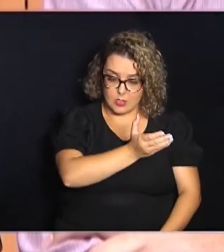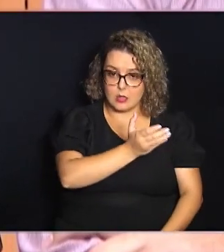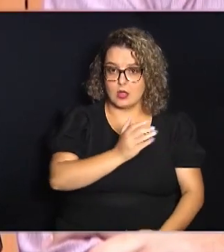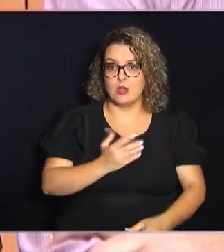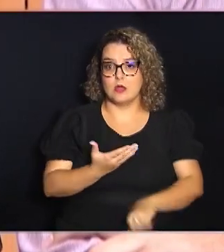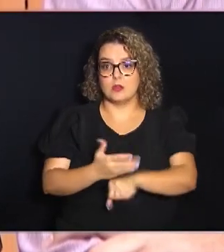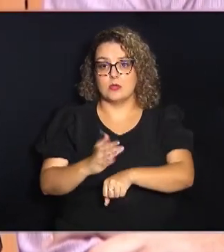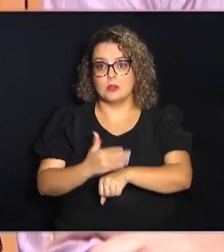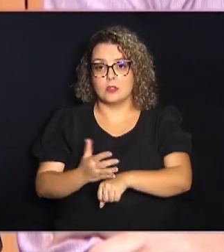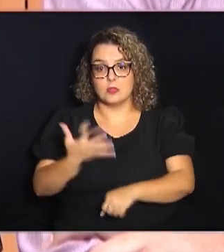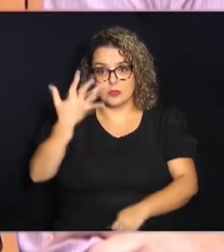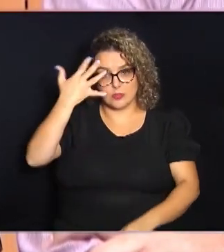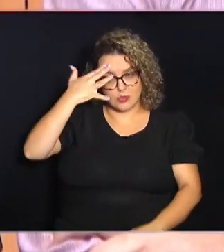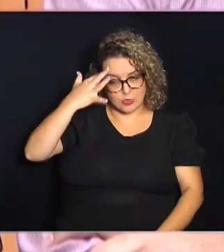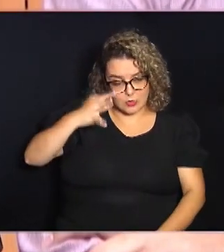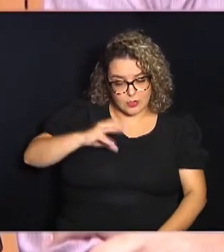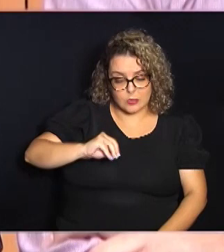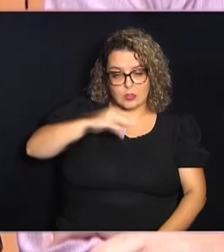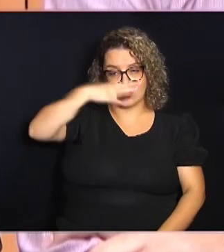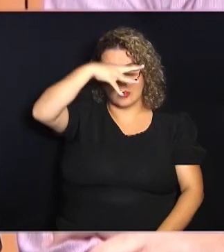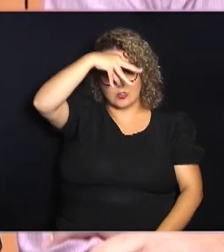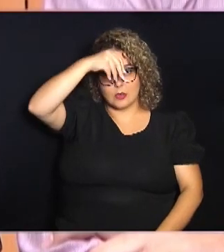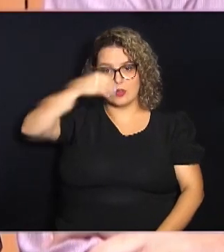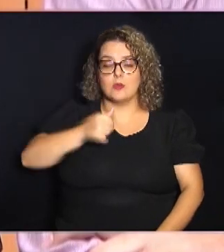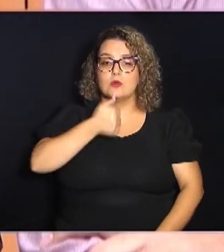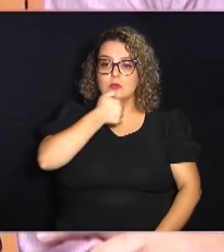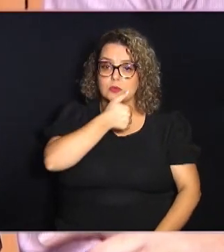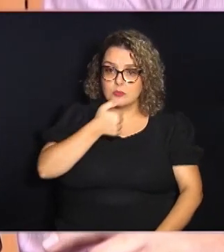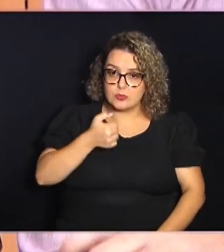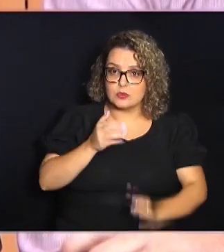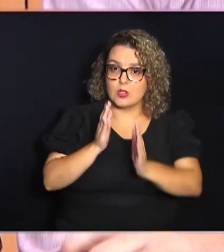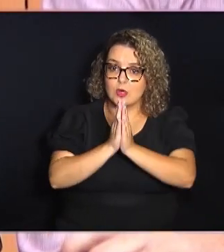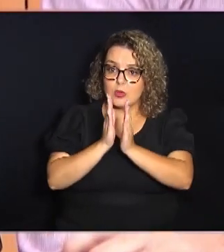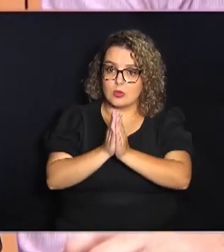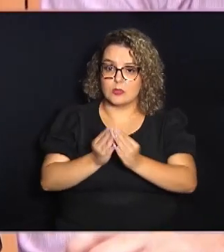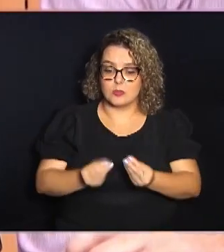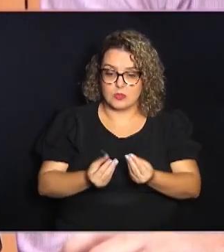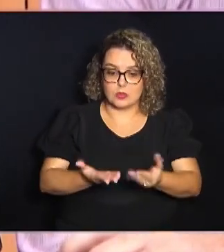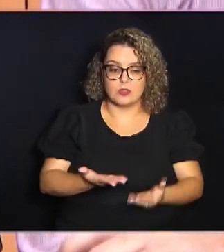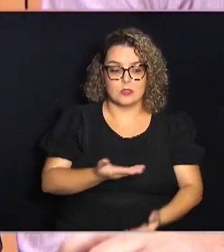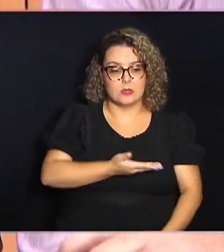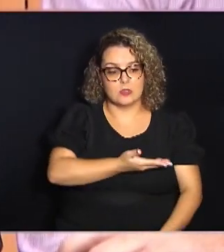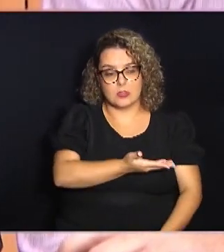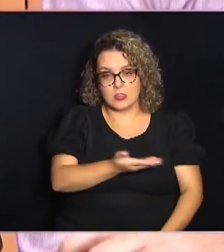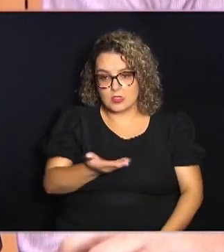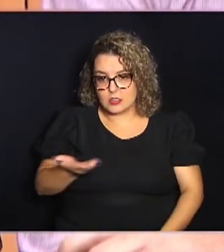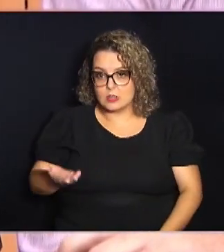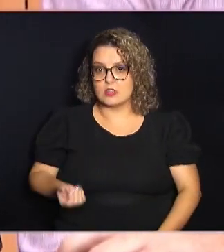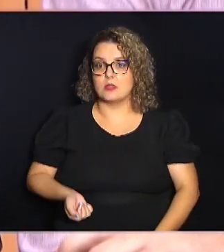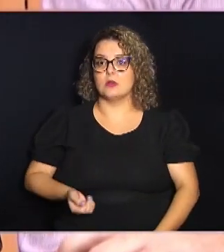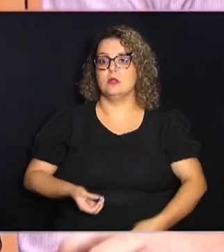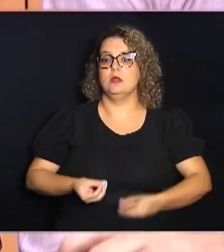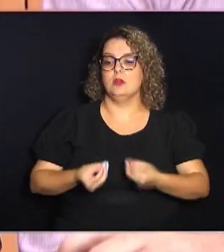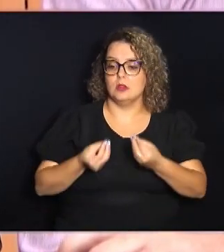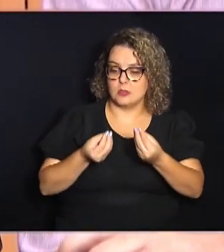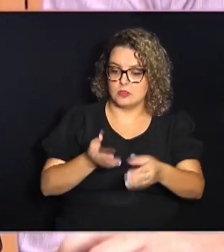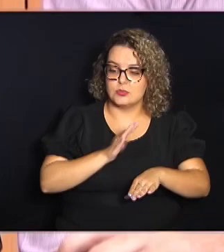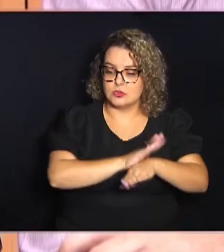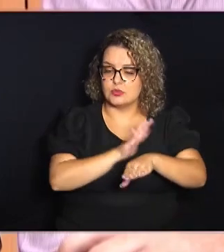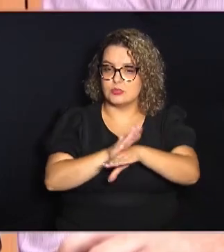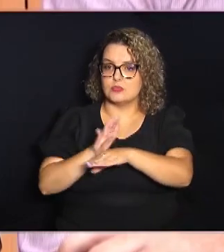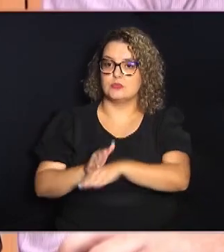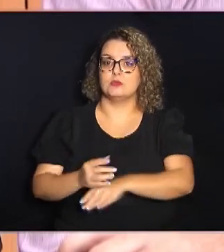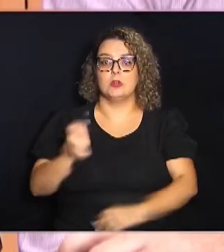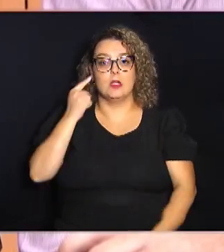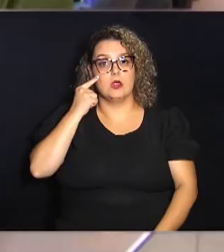quaresmais do jejum, da oração e da esmola, ou seja, da caridade fraterna, a dimensão social